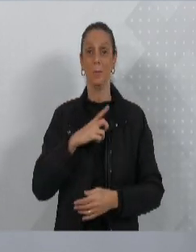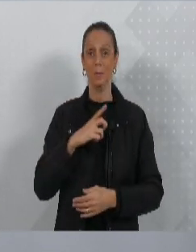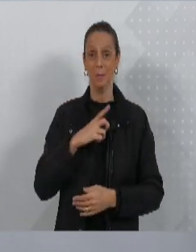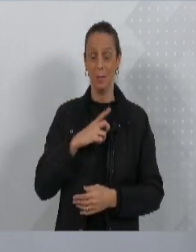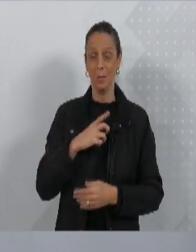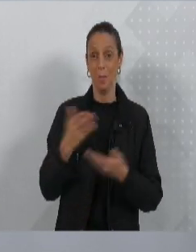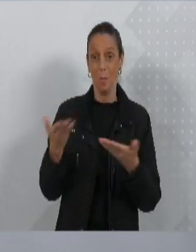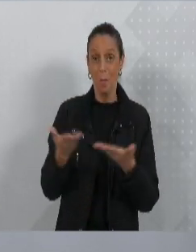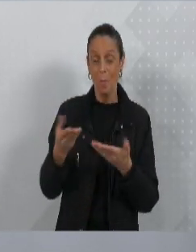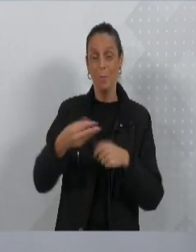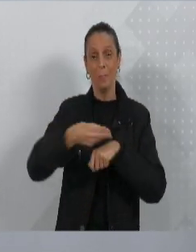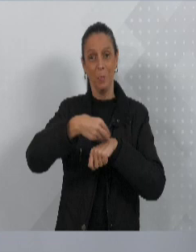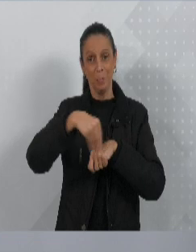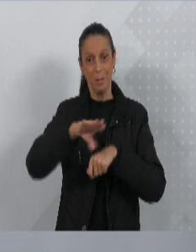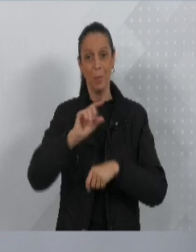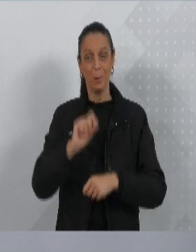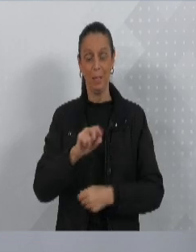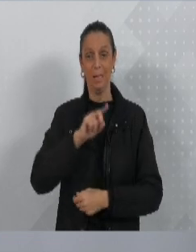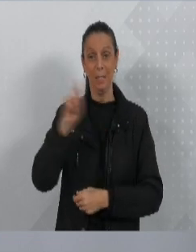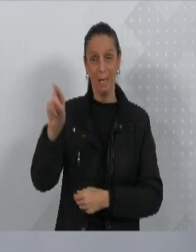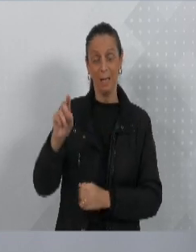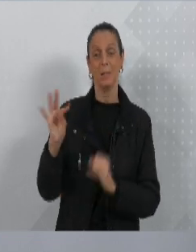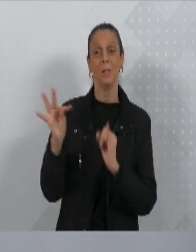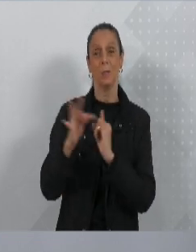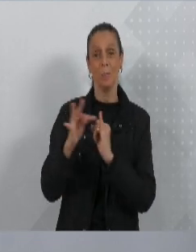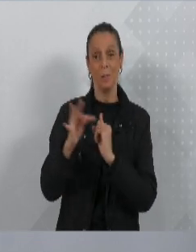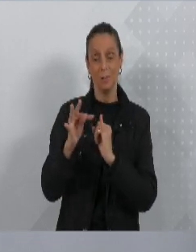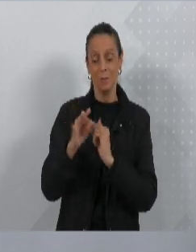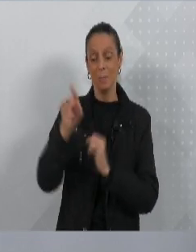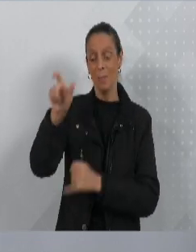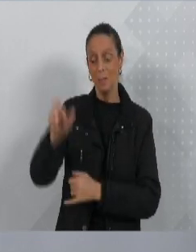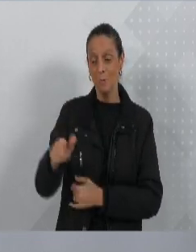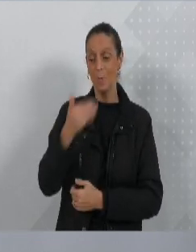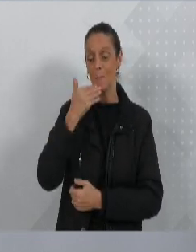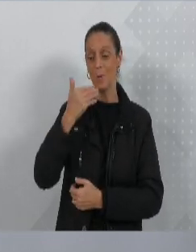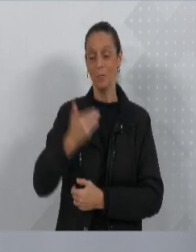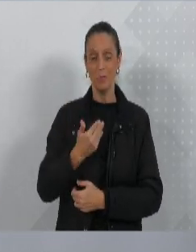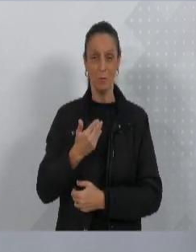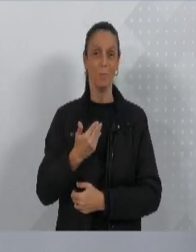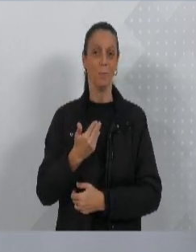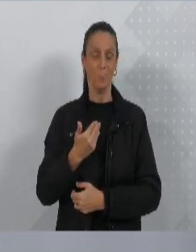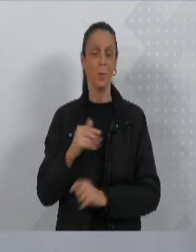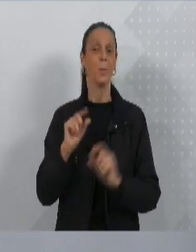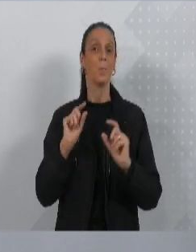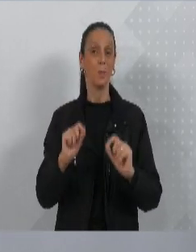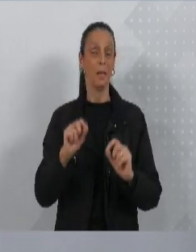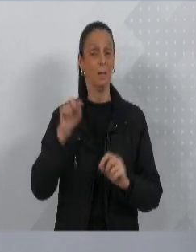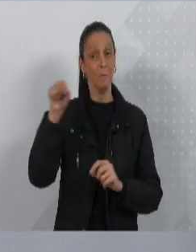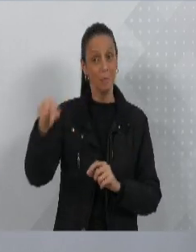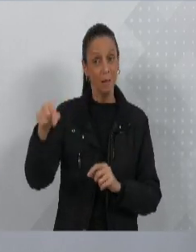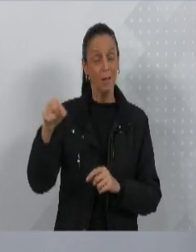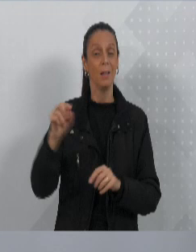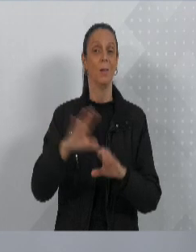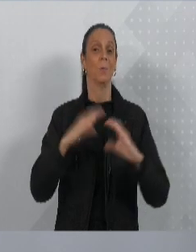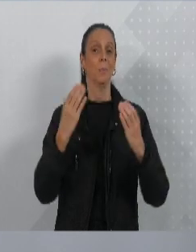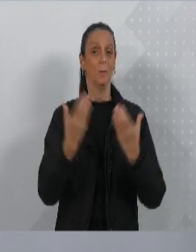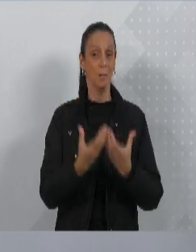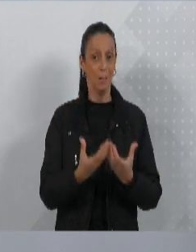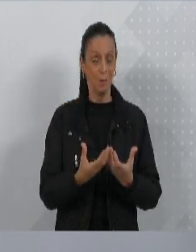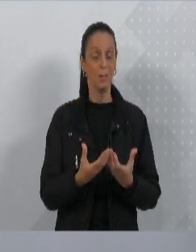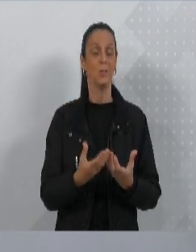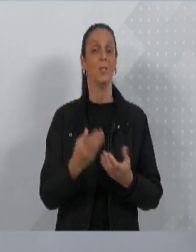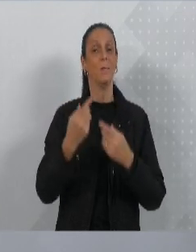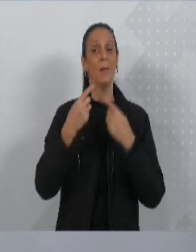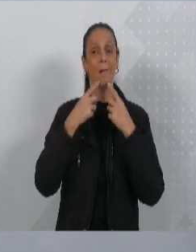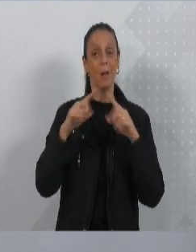Itopavazinha, trazida pelo nosso amigo Roger, diante das obras, está tendo algumas dificuldades ali para a comunidade, a gente sabe que as obras são